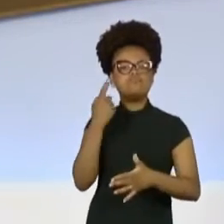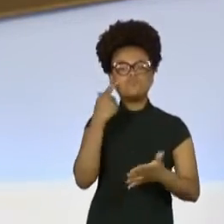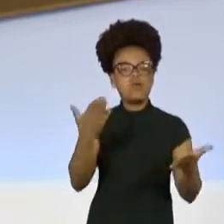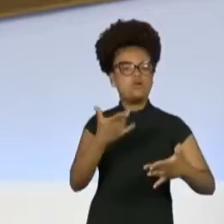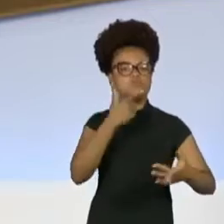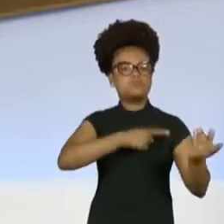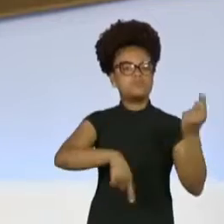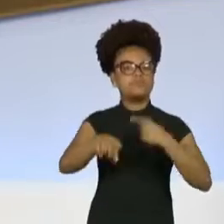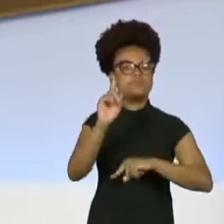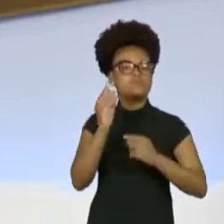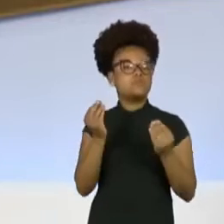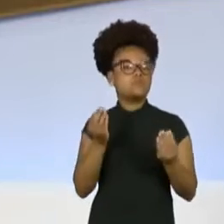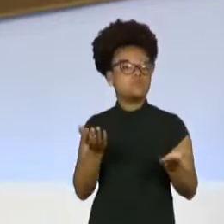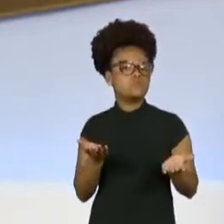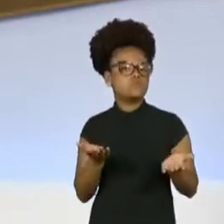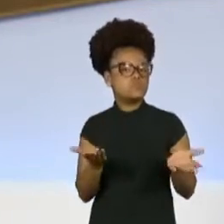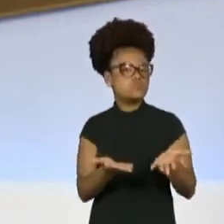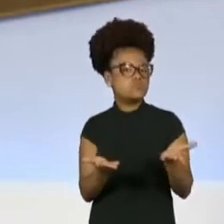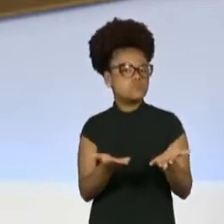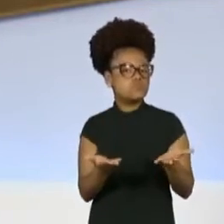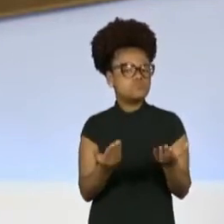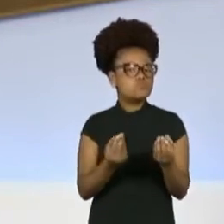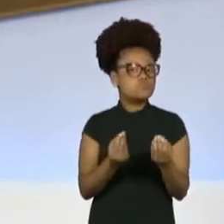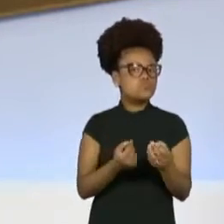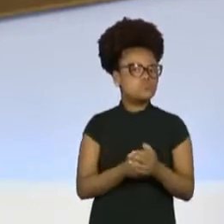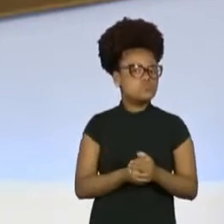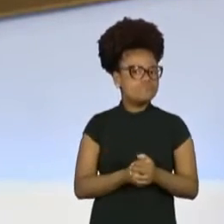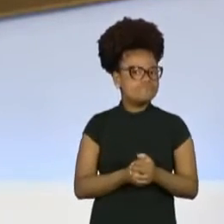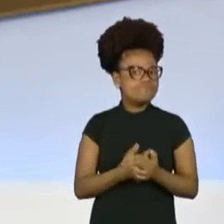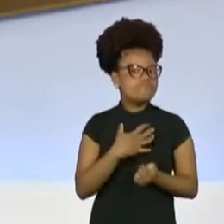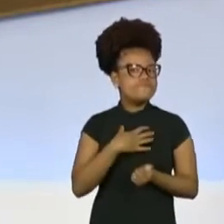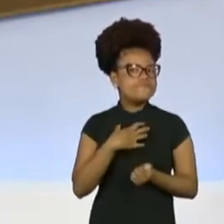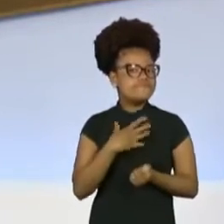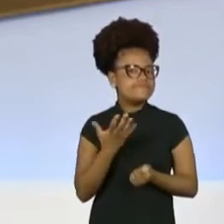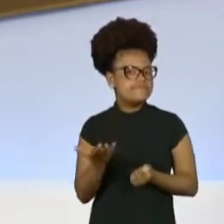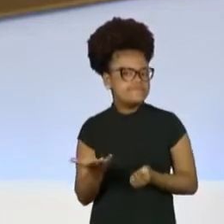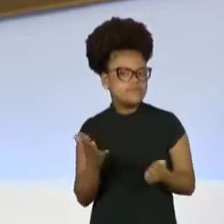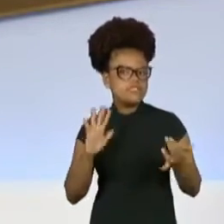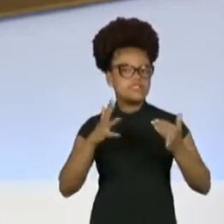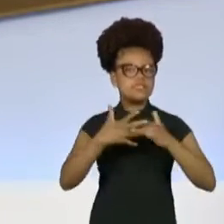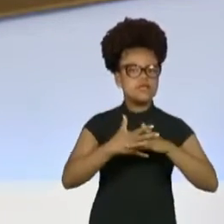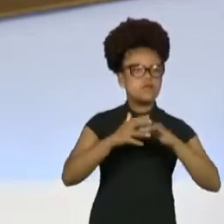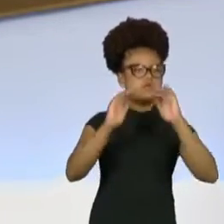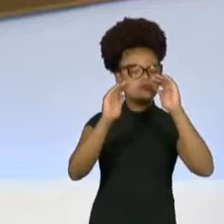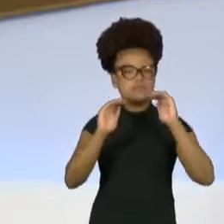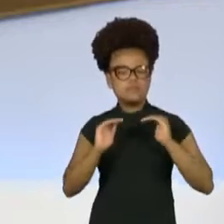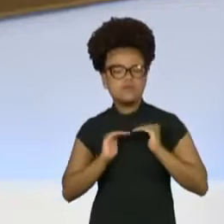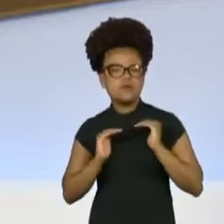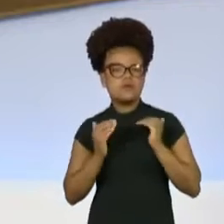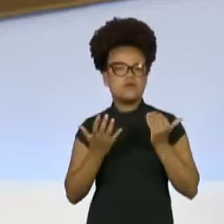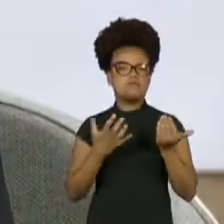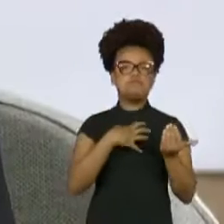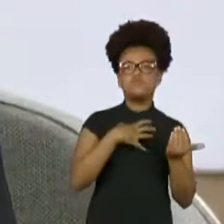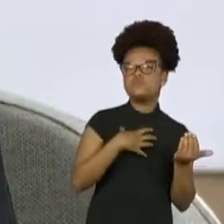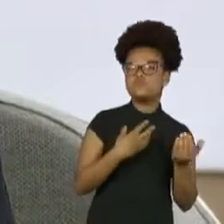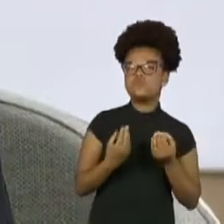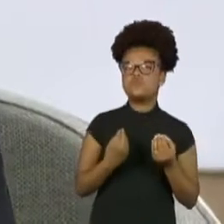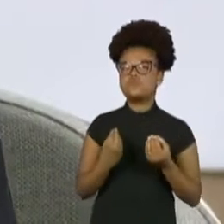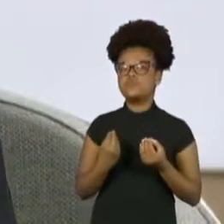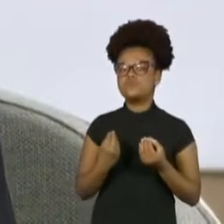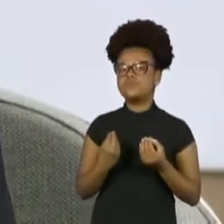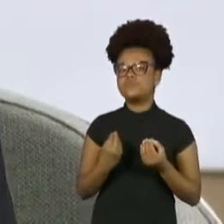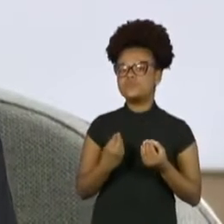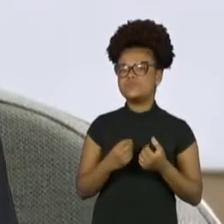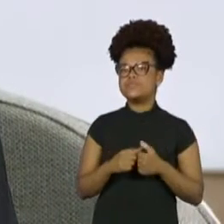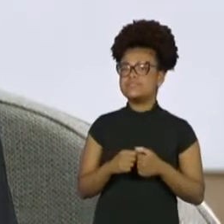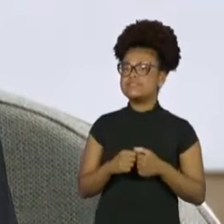Hoje em dia, como você se vê? Você se sente uma cidadã respeitada depois de tudo que foi feito até aqui? Olha, eu sou